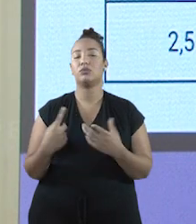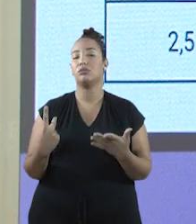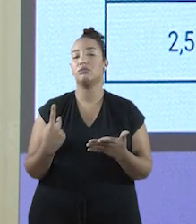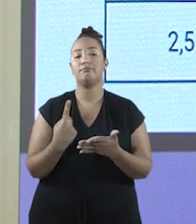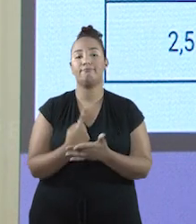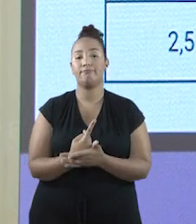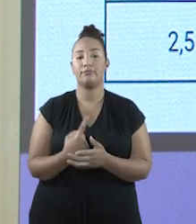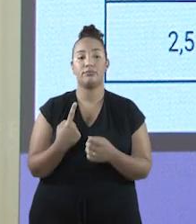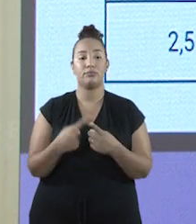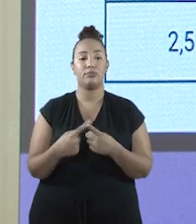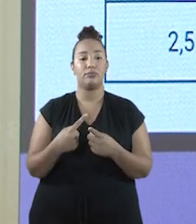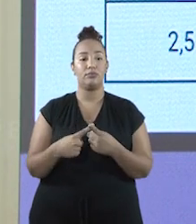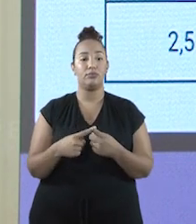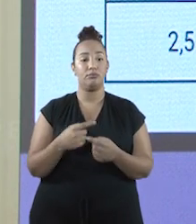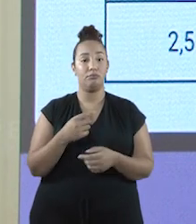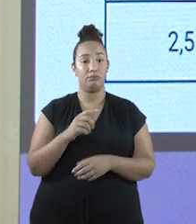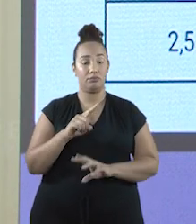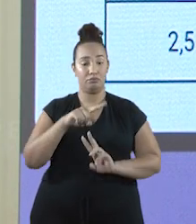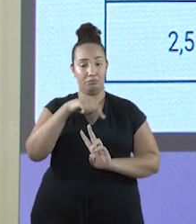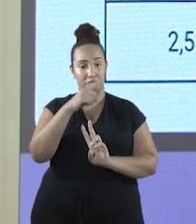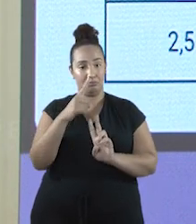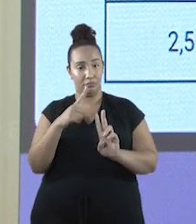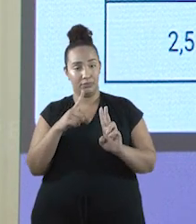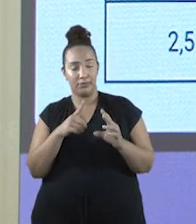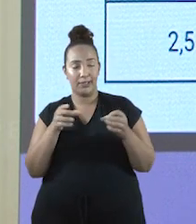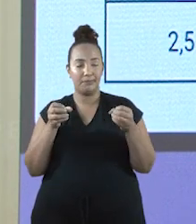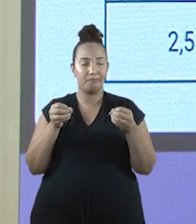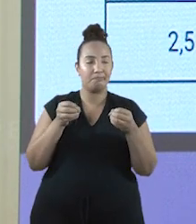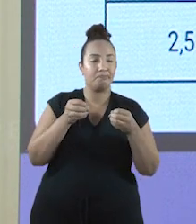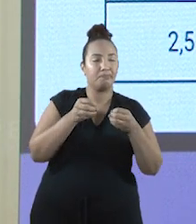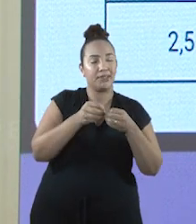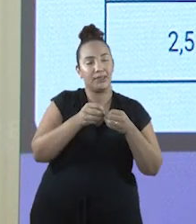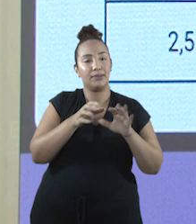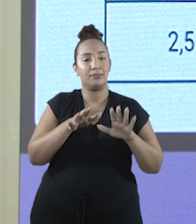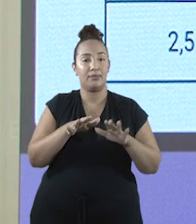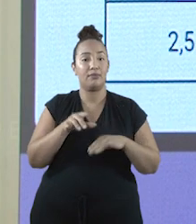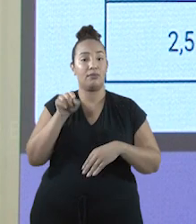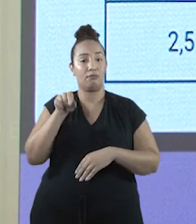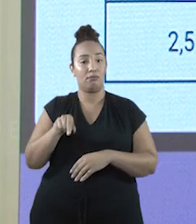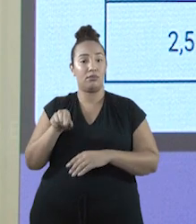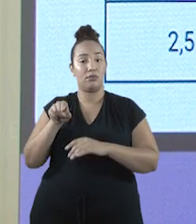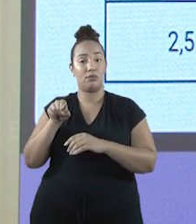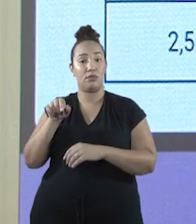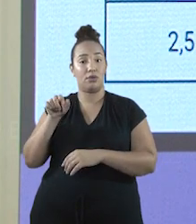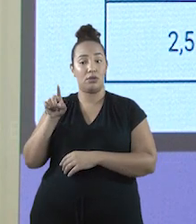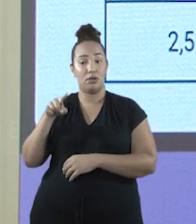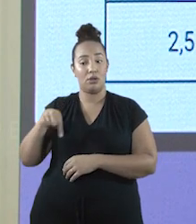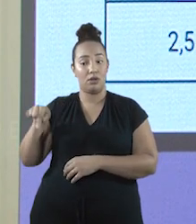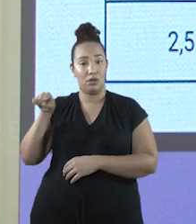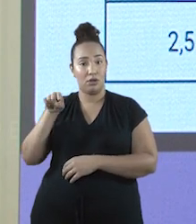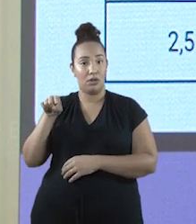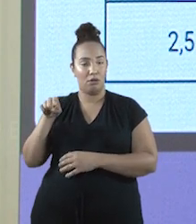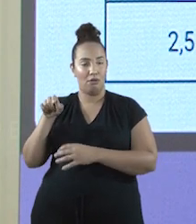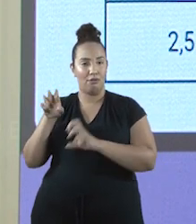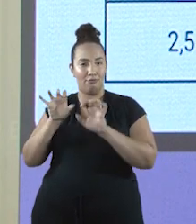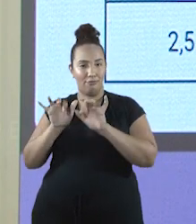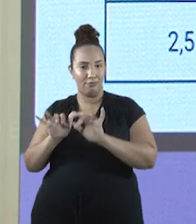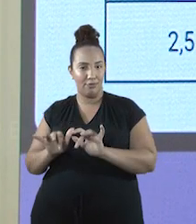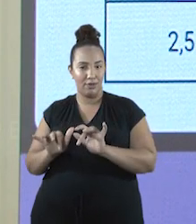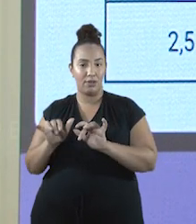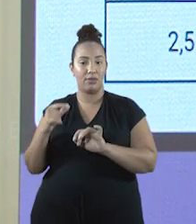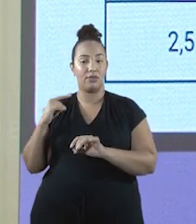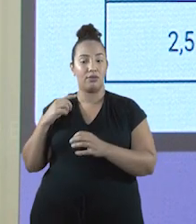fizemos uma aproximação para o π para calcular as áreas. O programa utiliza outra aproximação, outro